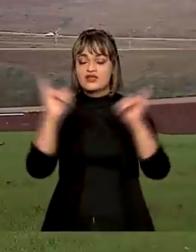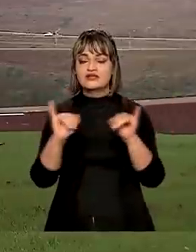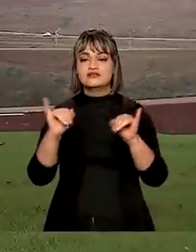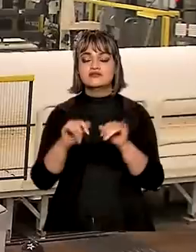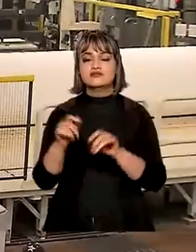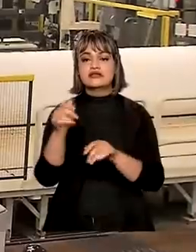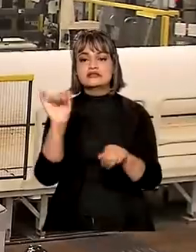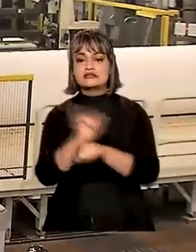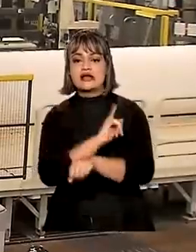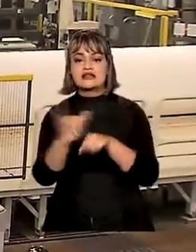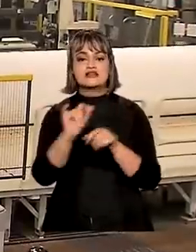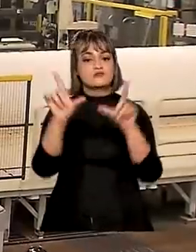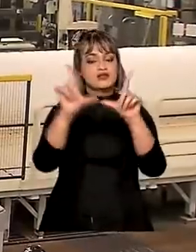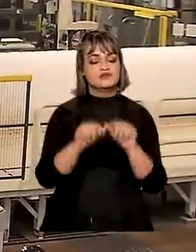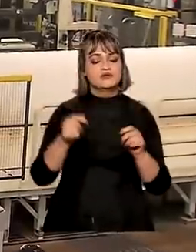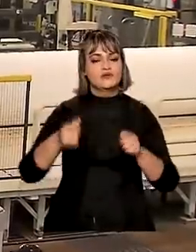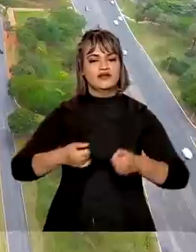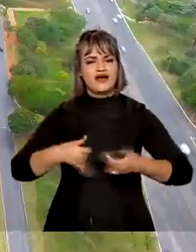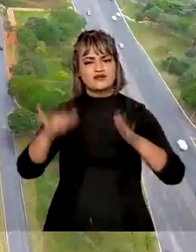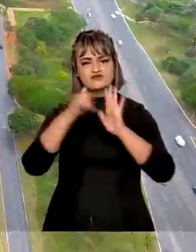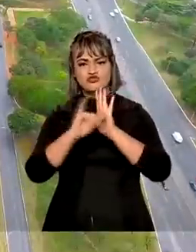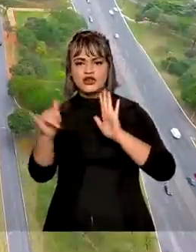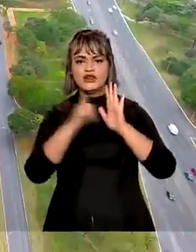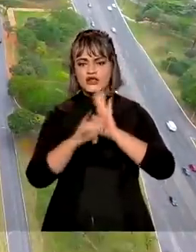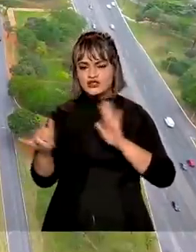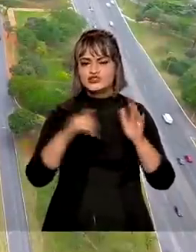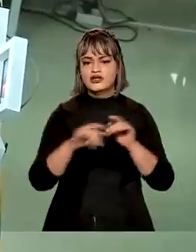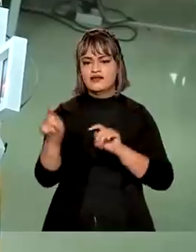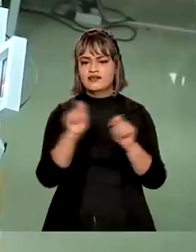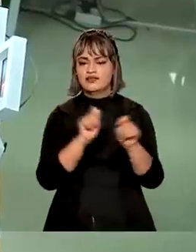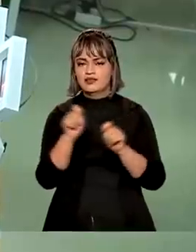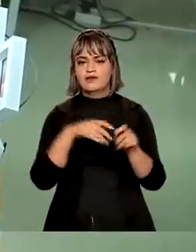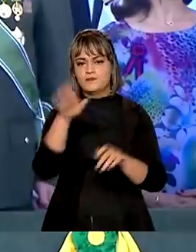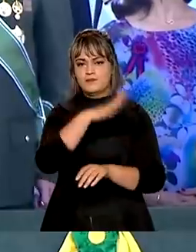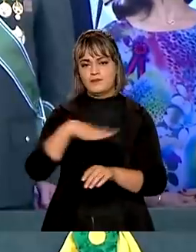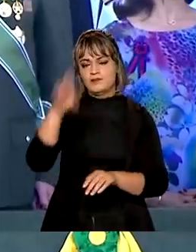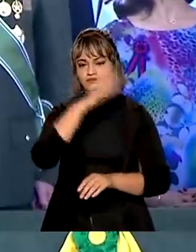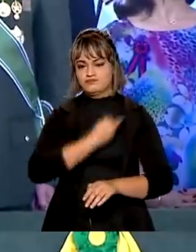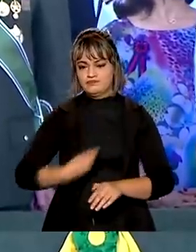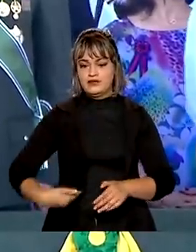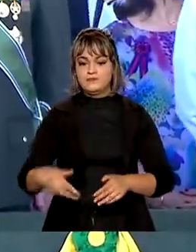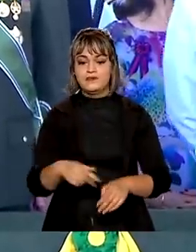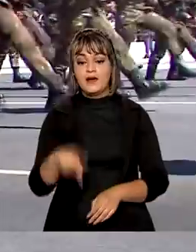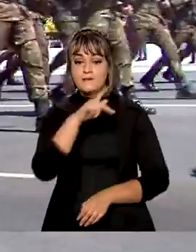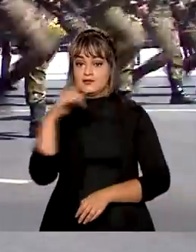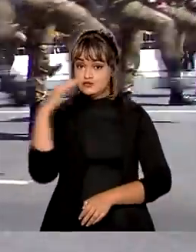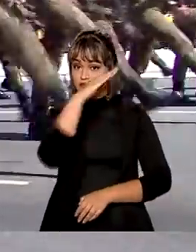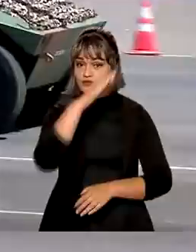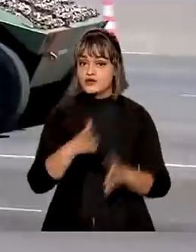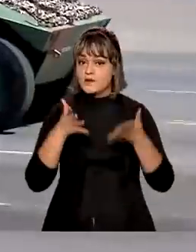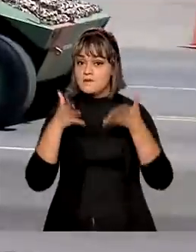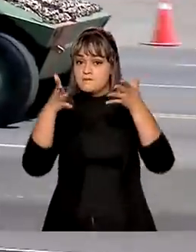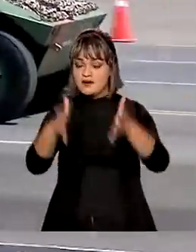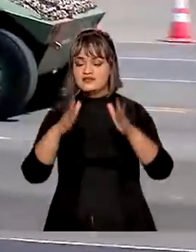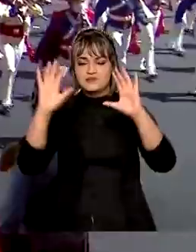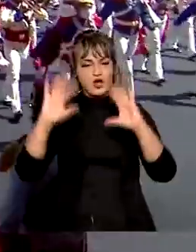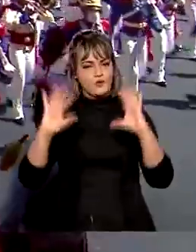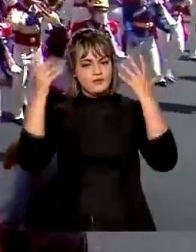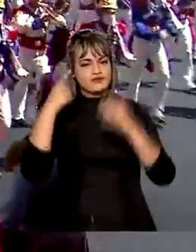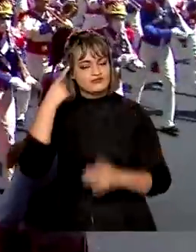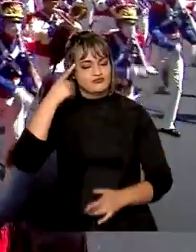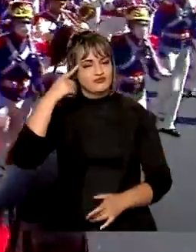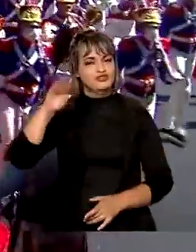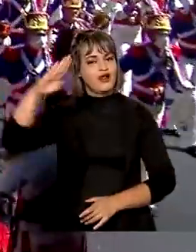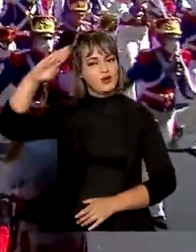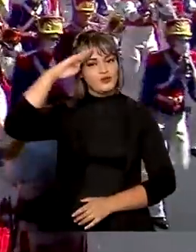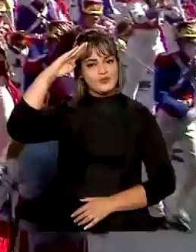consumo de energia de grandes empresas e na administração pública. E o presidente Jair Bolsonaro participa das comemorações do